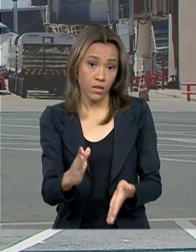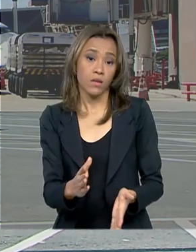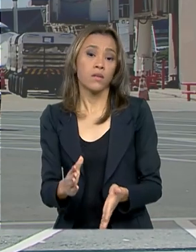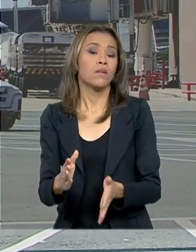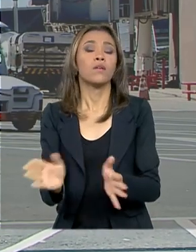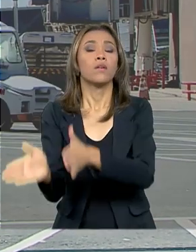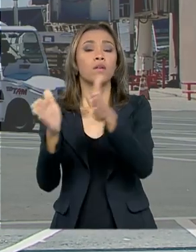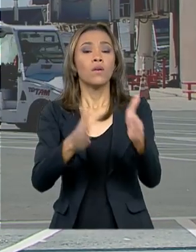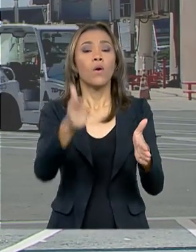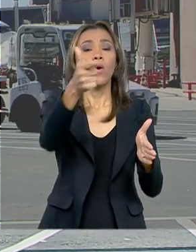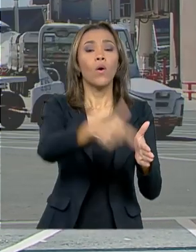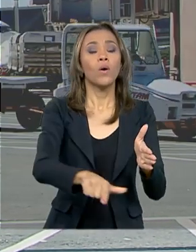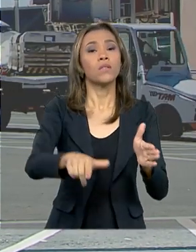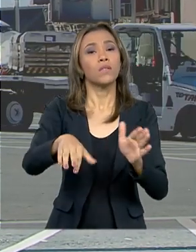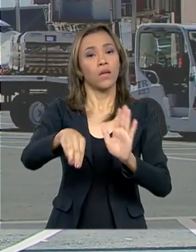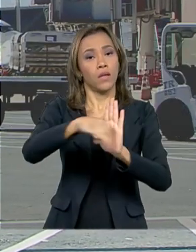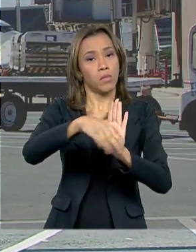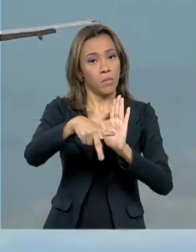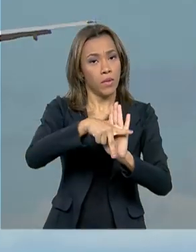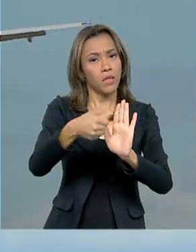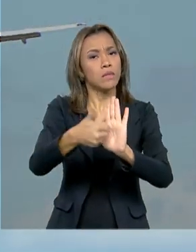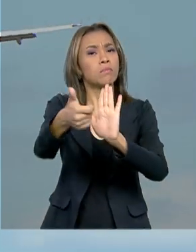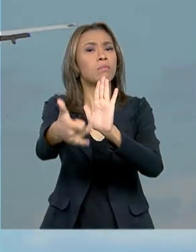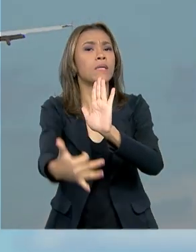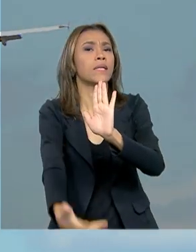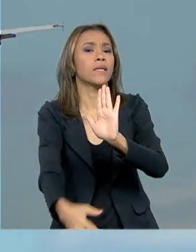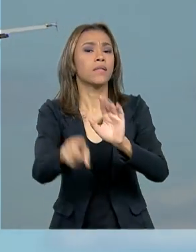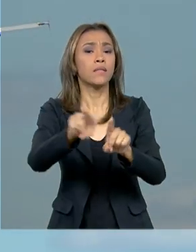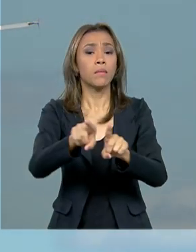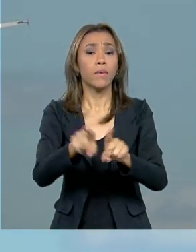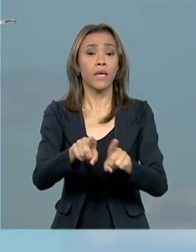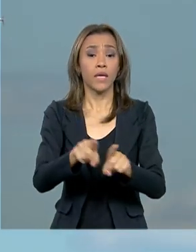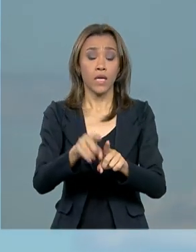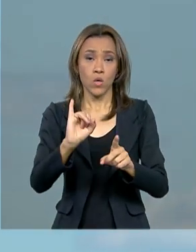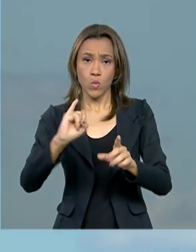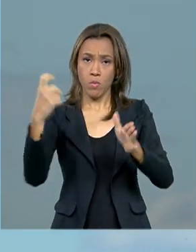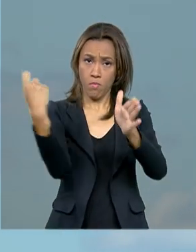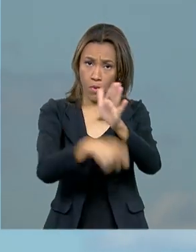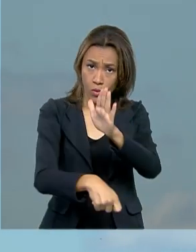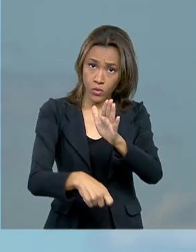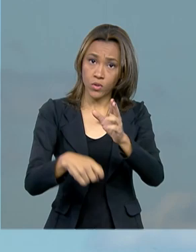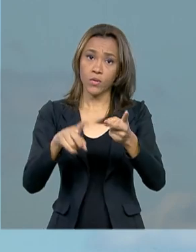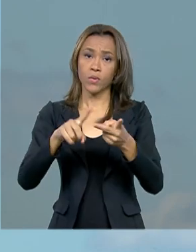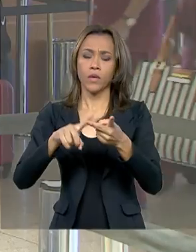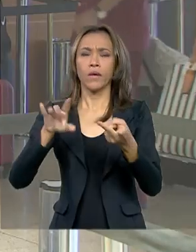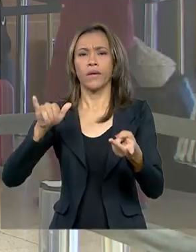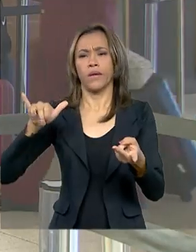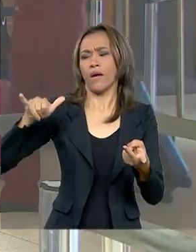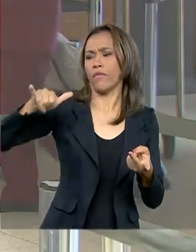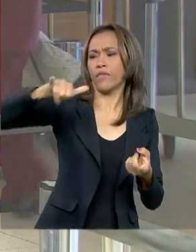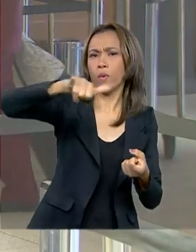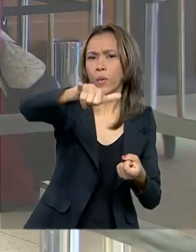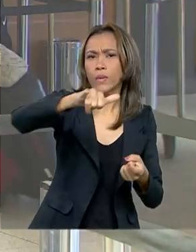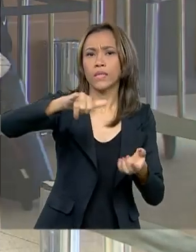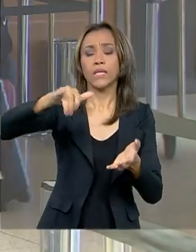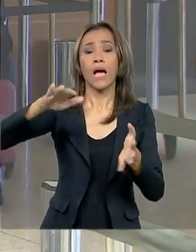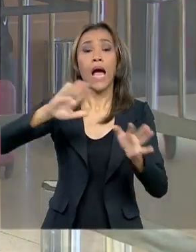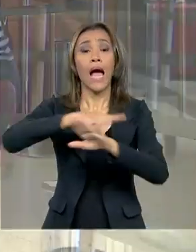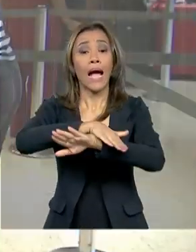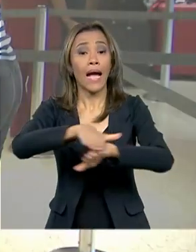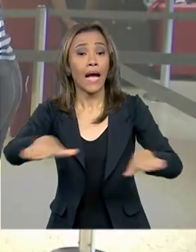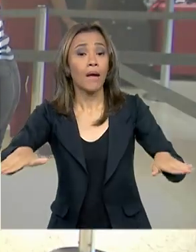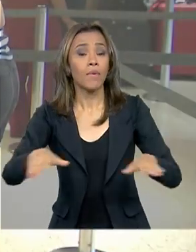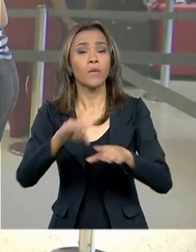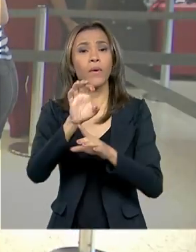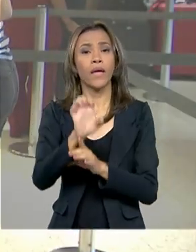ponto da MP reduz a alíquota do imposto sobre leasing das aeronaves e motores de aviões e acaba com a cobrança do